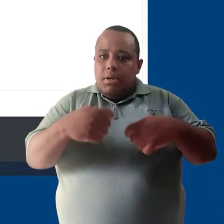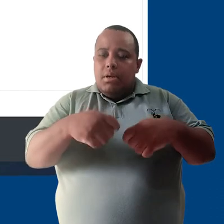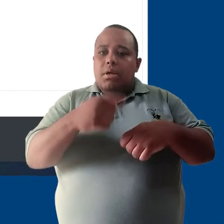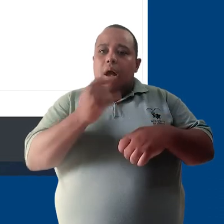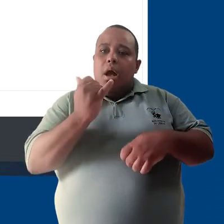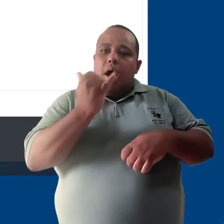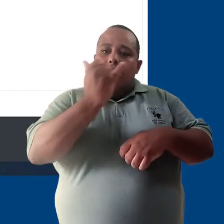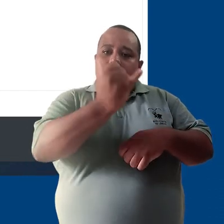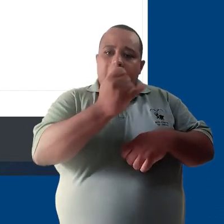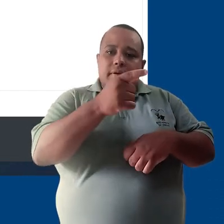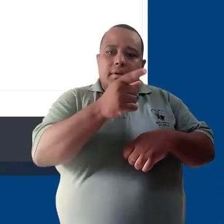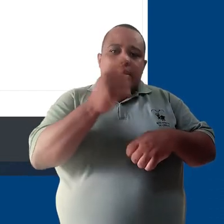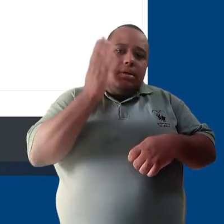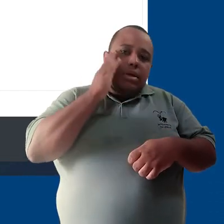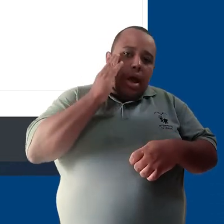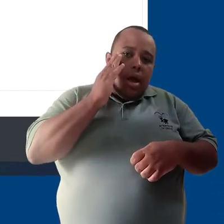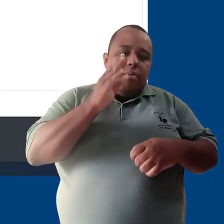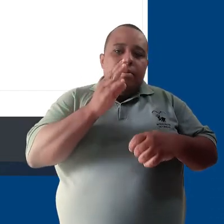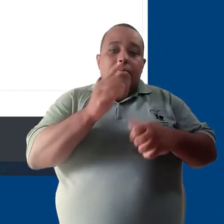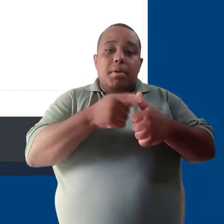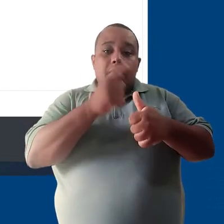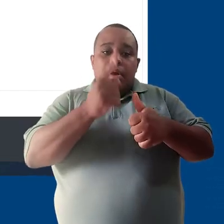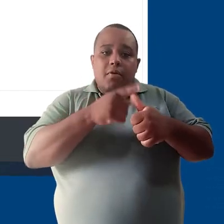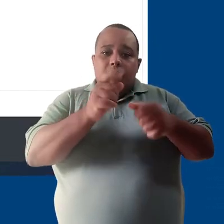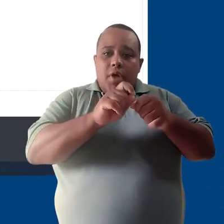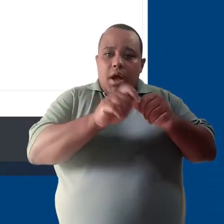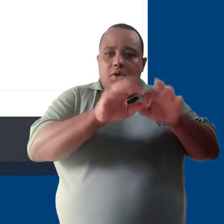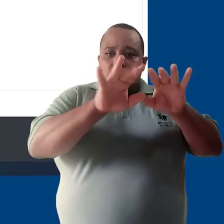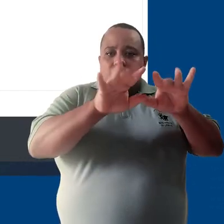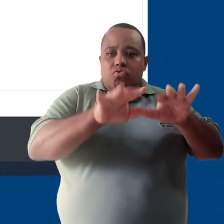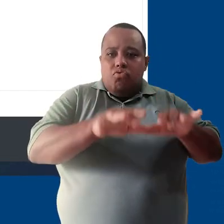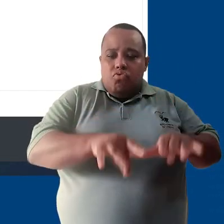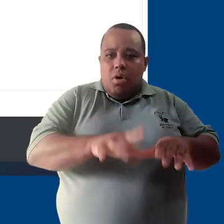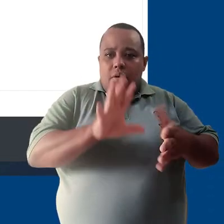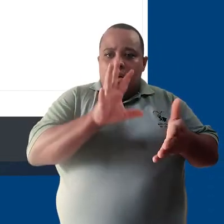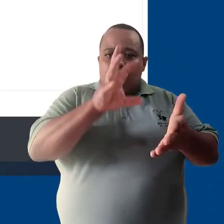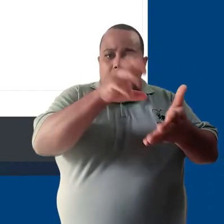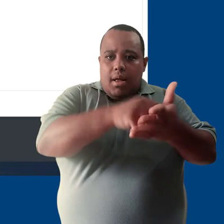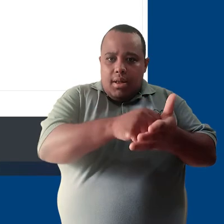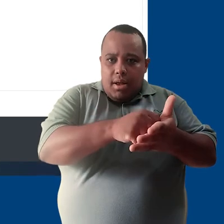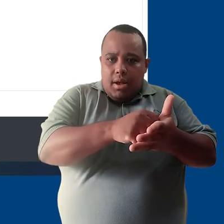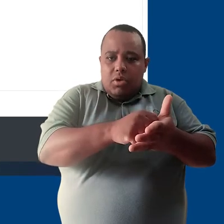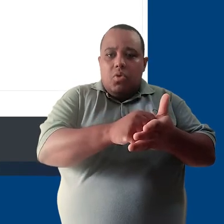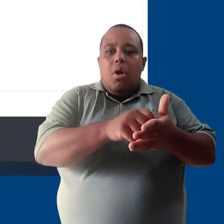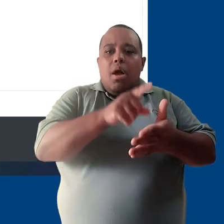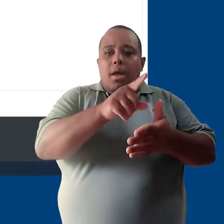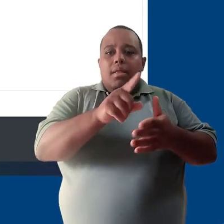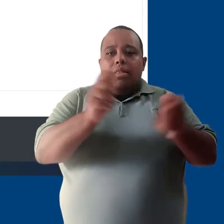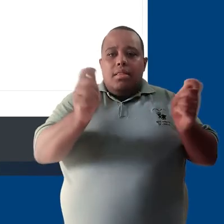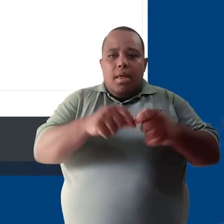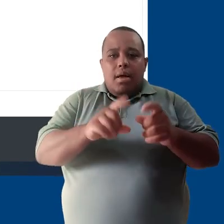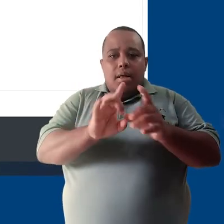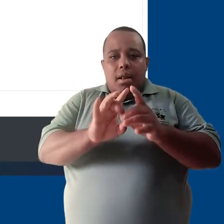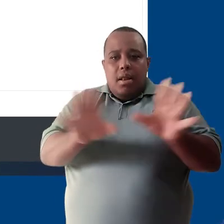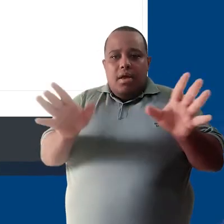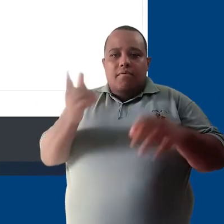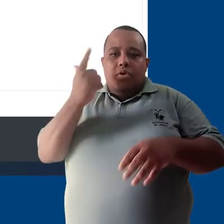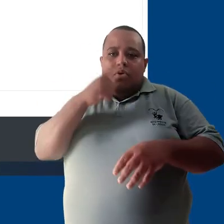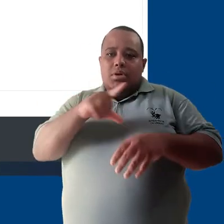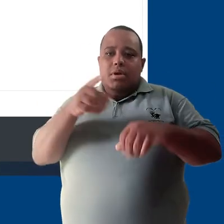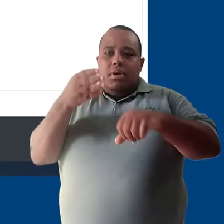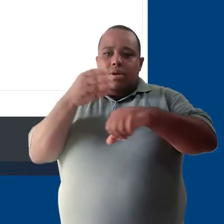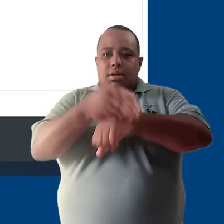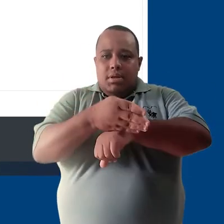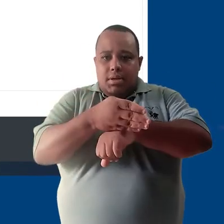que este usuário possa ser devidamente cadastrado no sistema XCAD que concederá um login